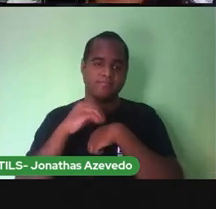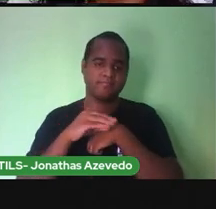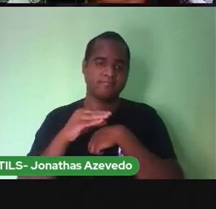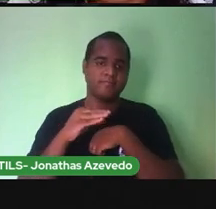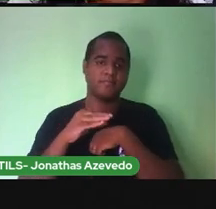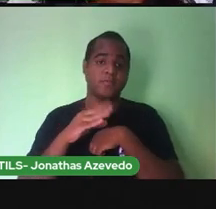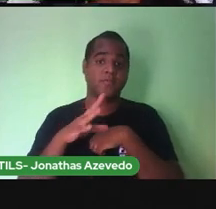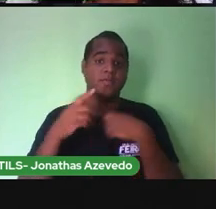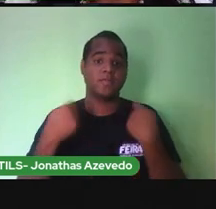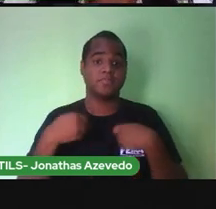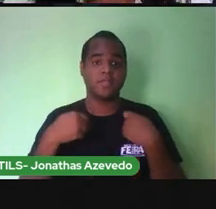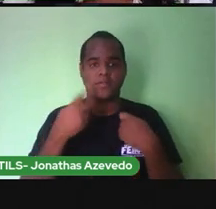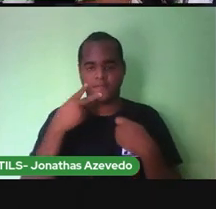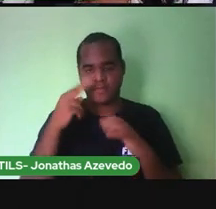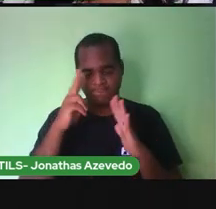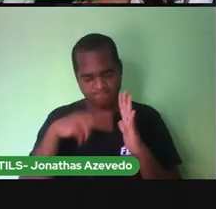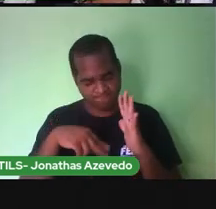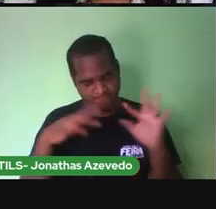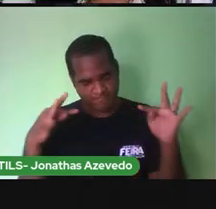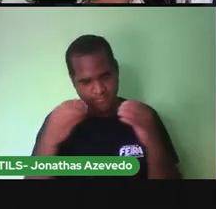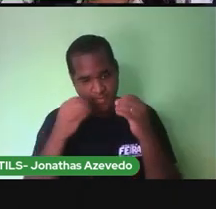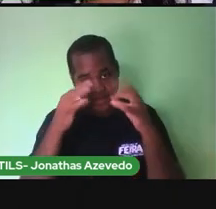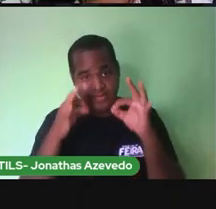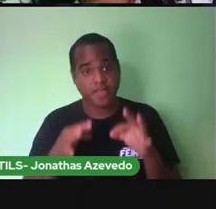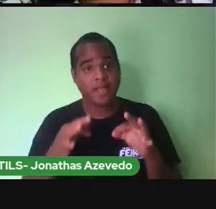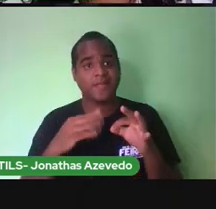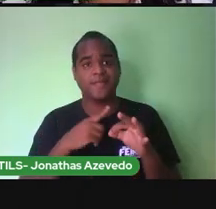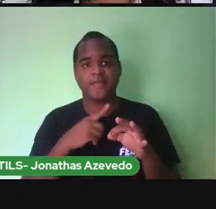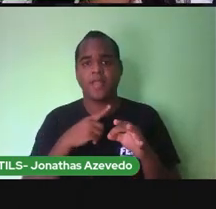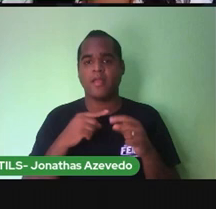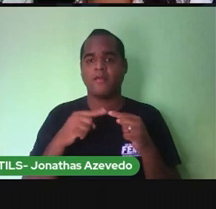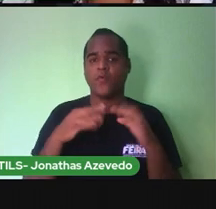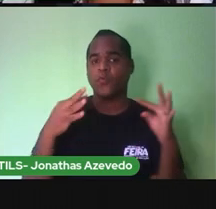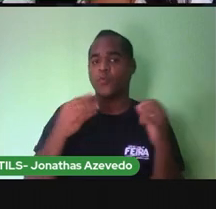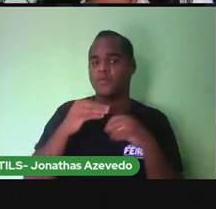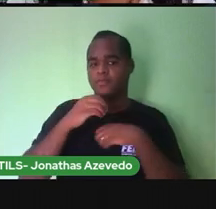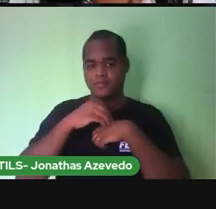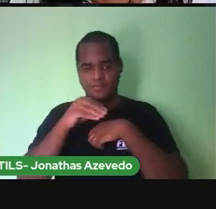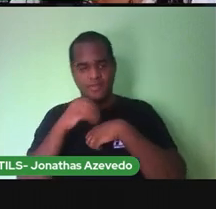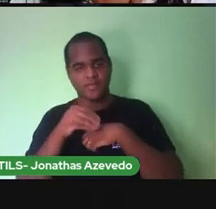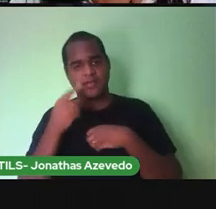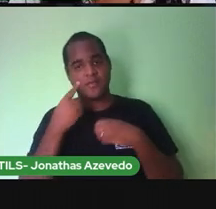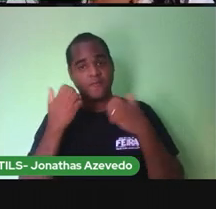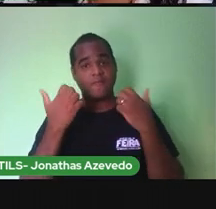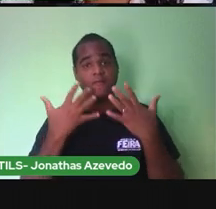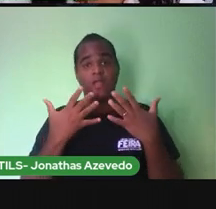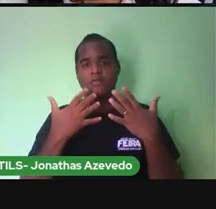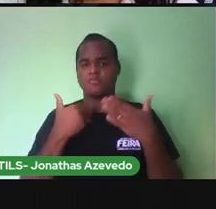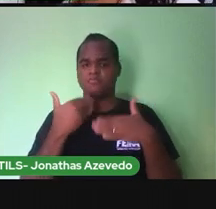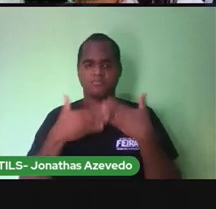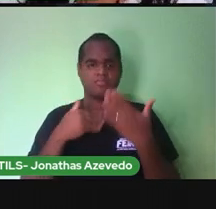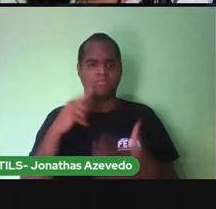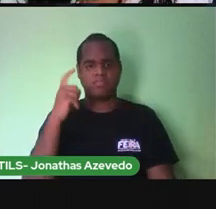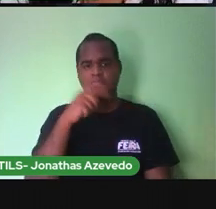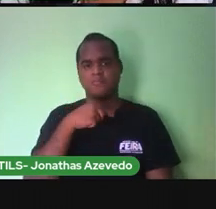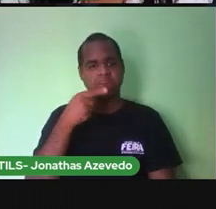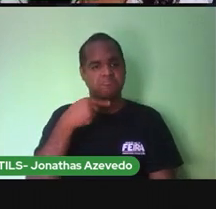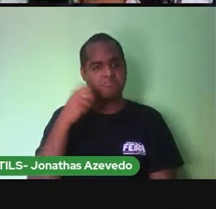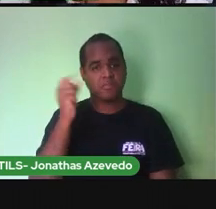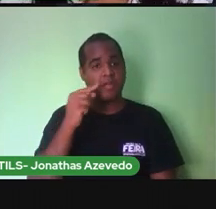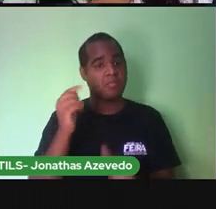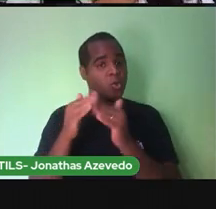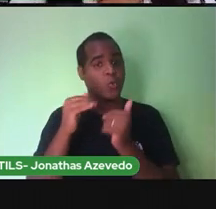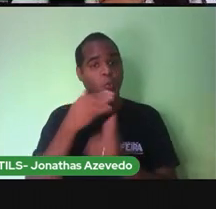precisar ler bem direitinho tudo o que está escrito lá. Se você tiver dificuldade, vai pedir ajuda a um